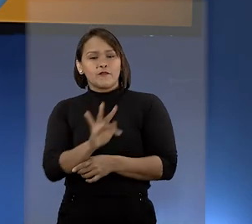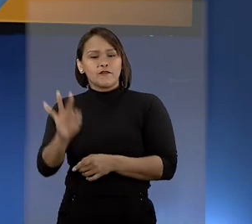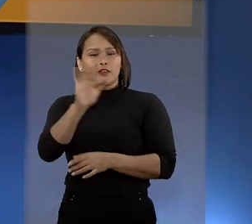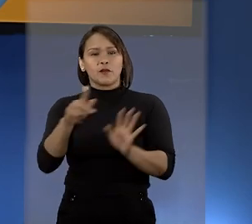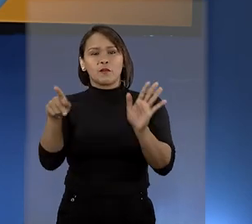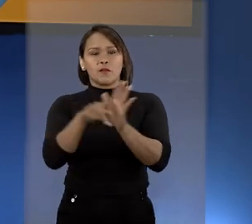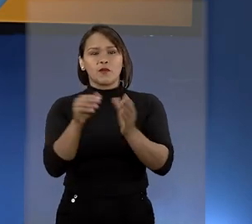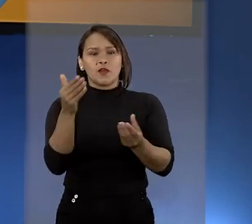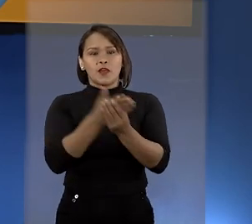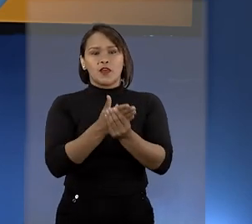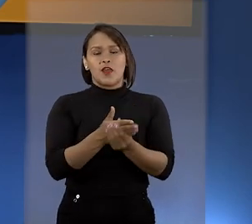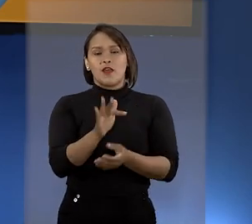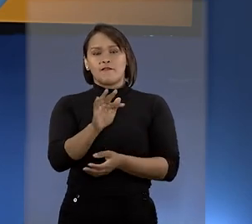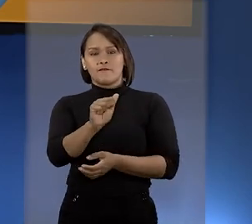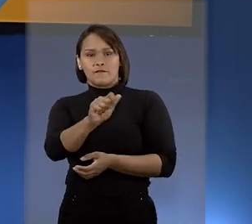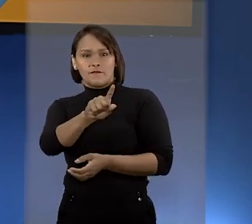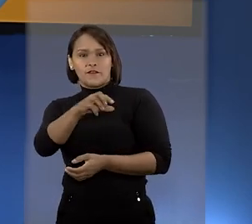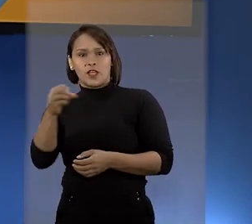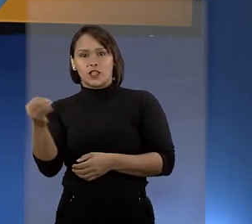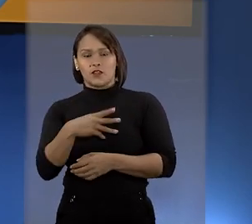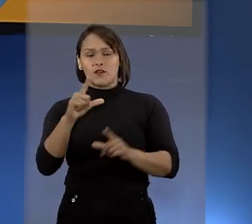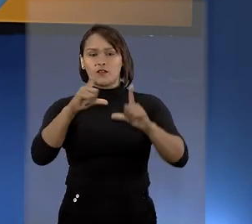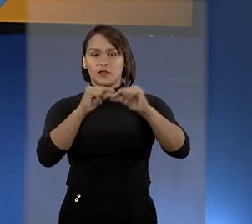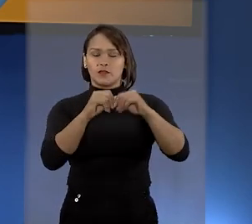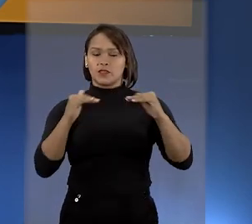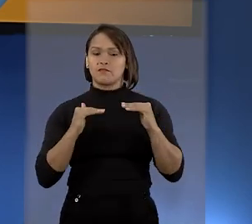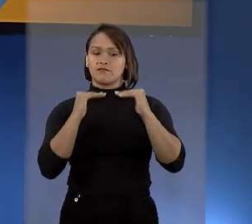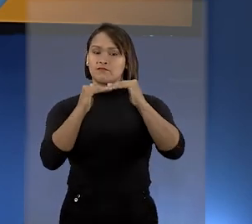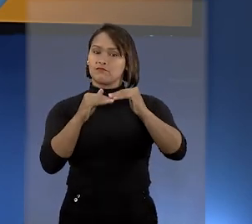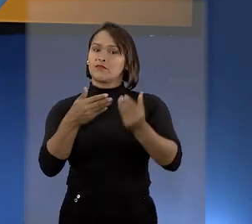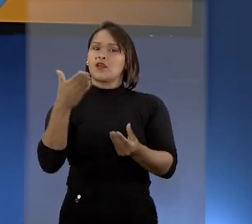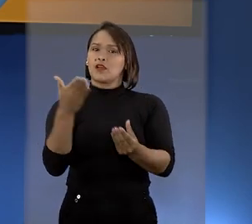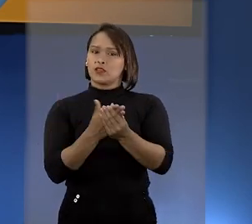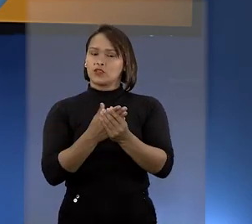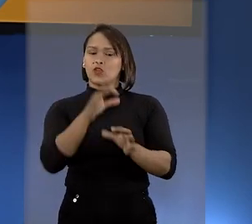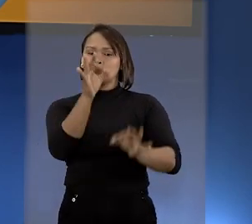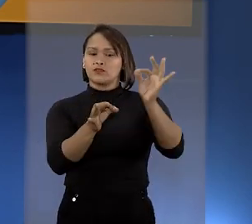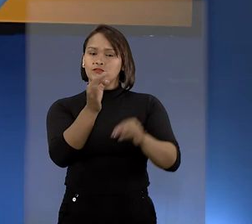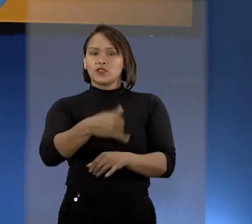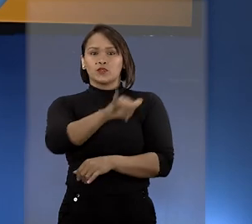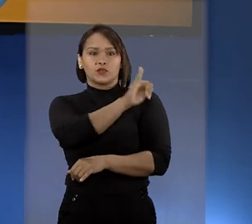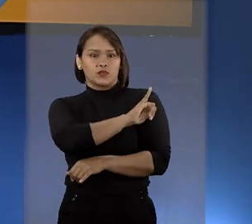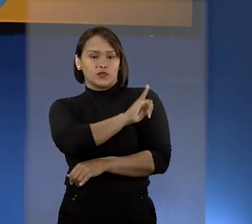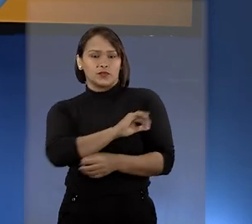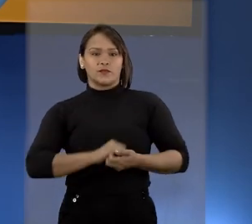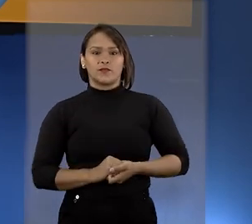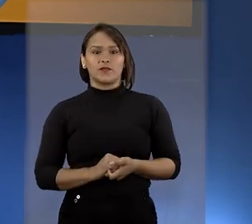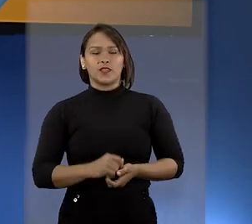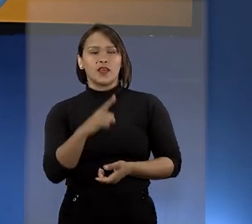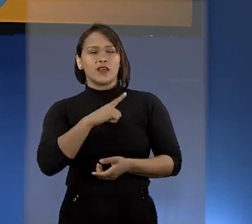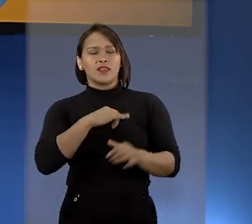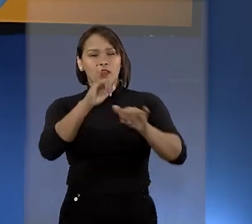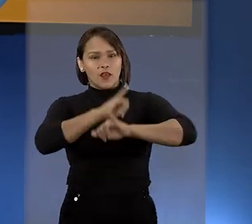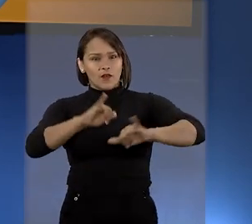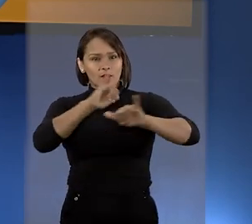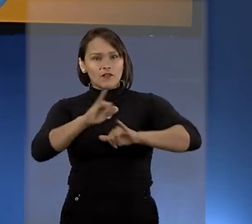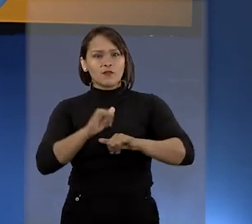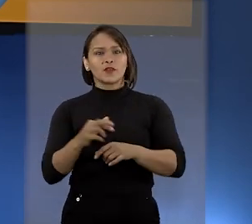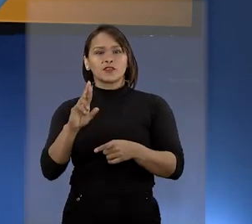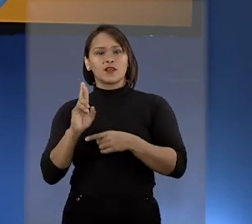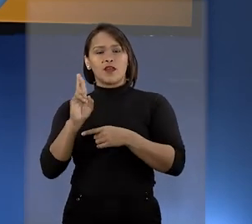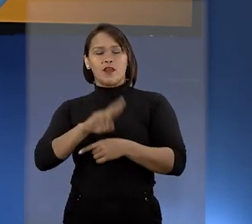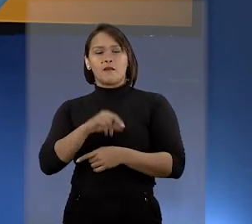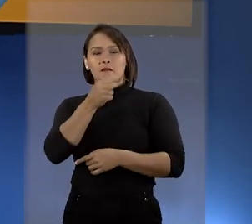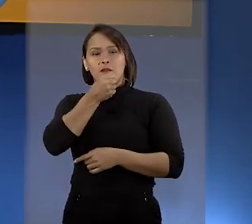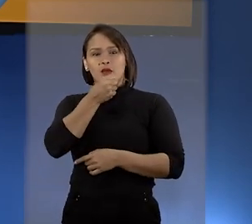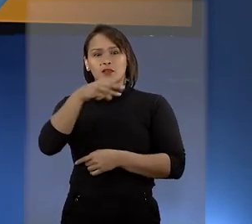federalização do caso Favela Nova Brasília e manteve as ações na justiça do Rio de Janeiro. Quem tem as informações